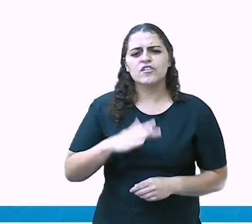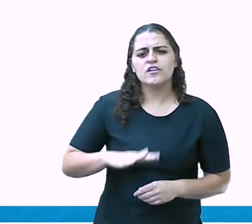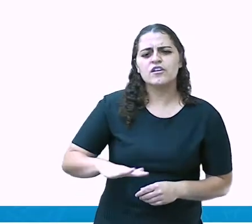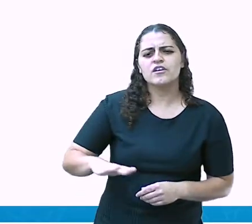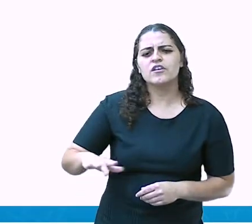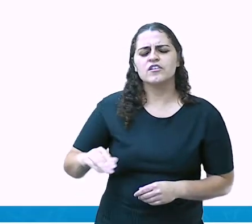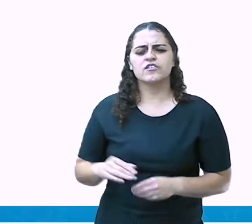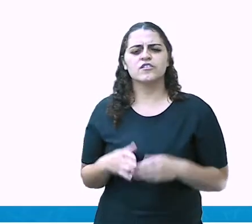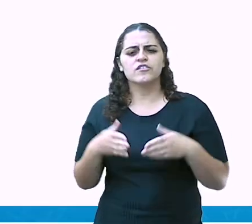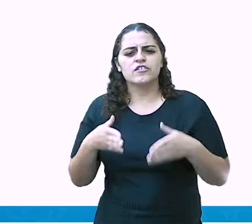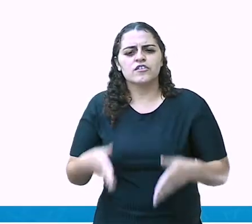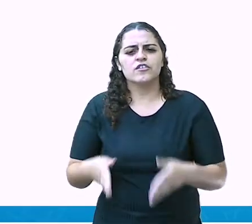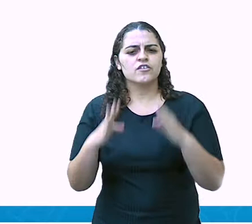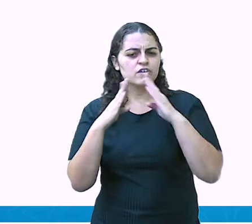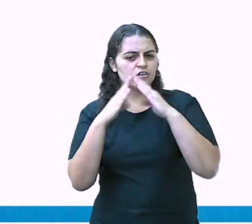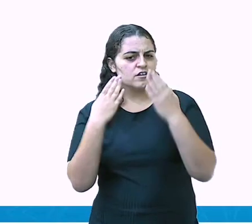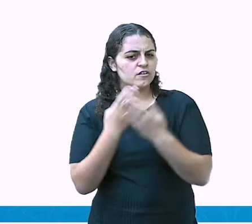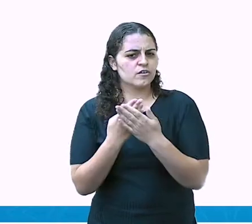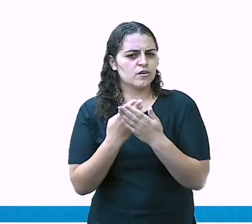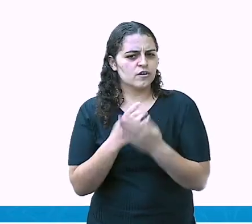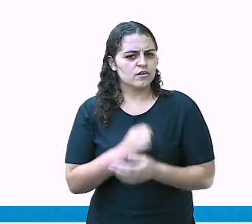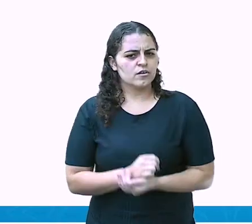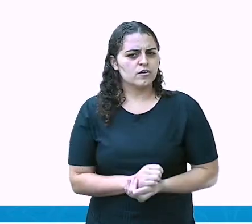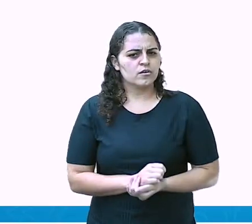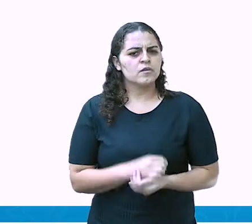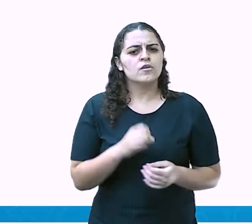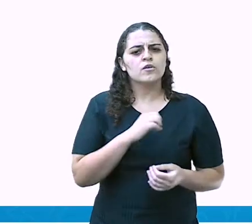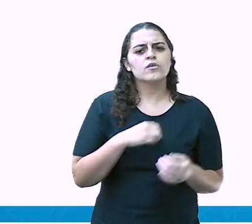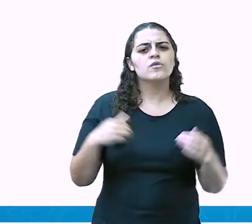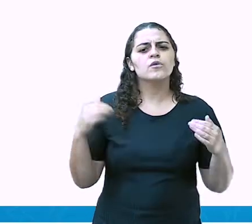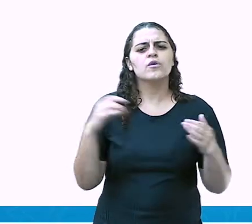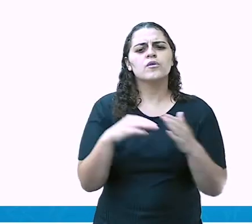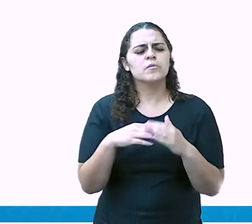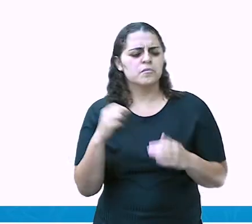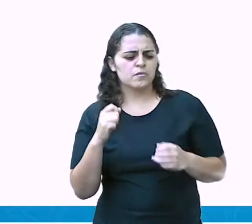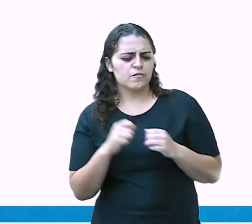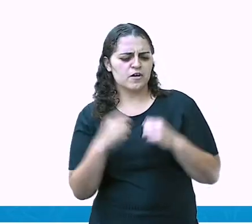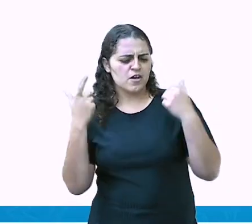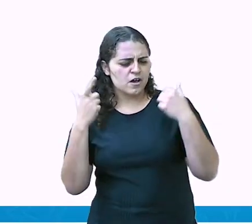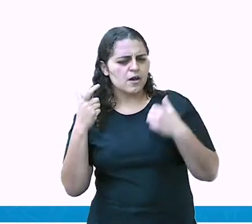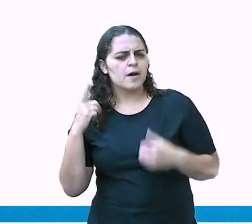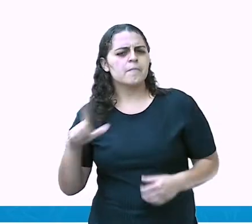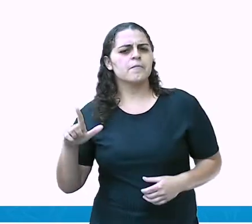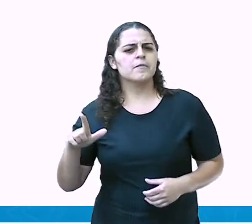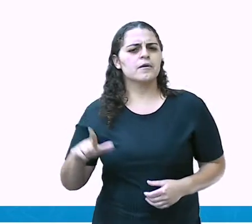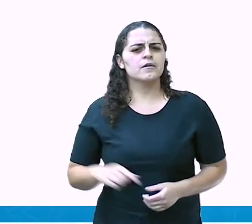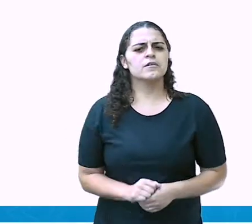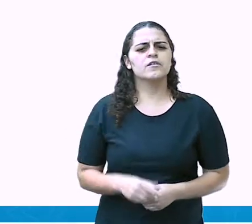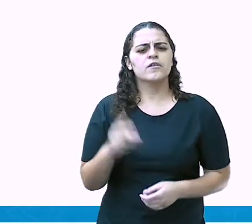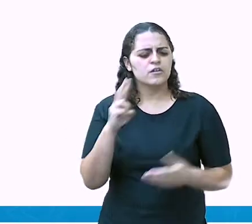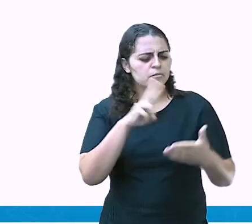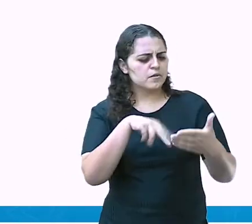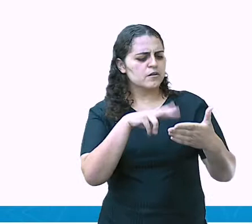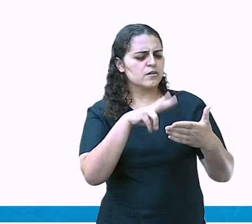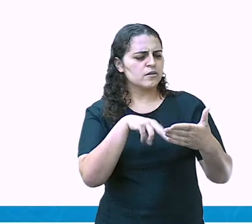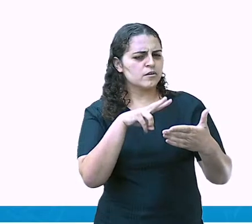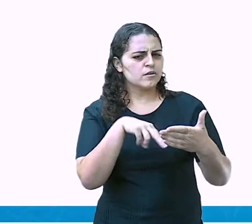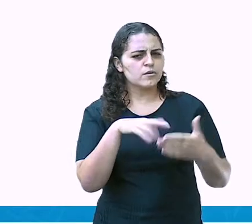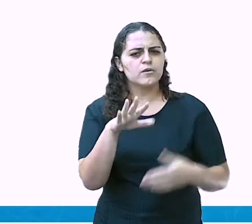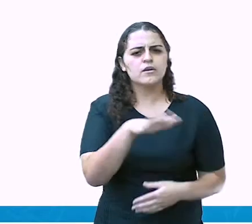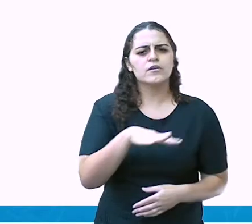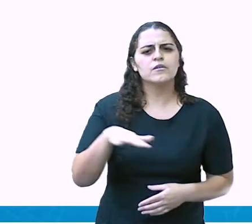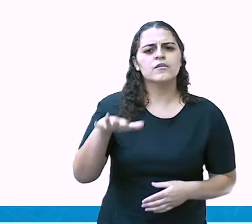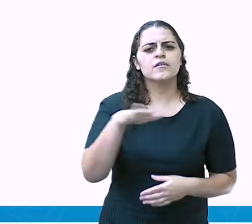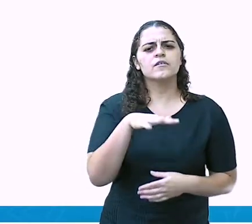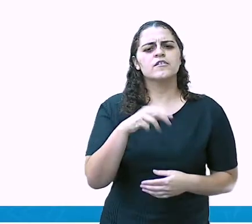gente entra na escola, todo mundo faz isso, todo mundo tem essa capacidade, você faz aí uma leitura de ambiente,